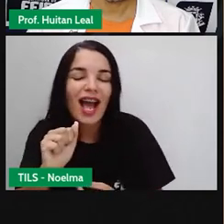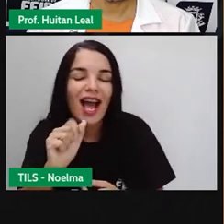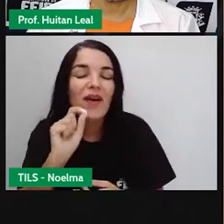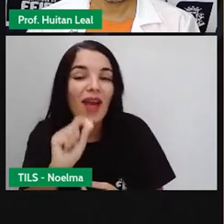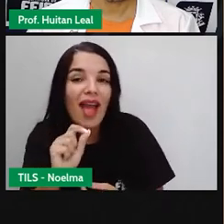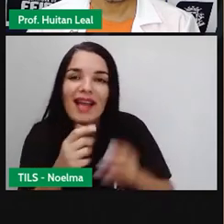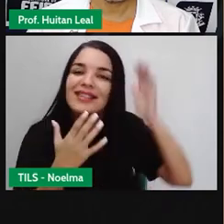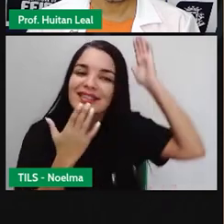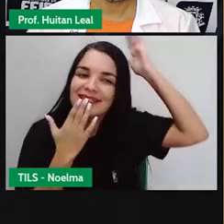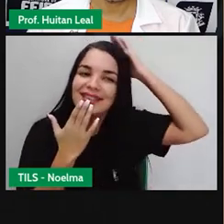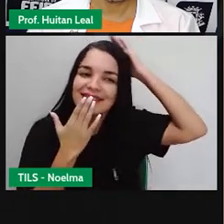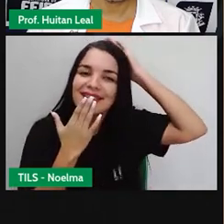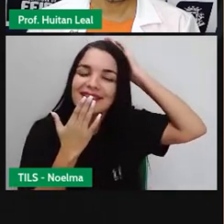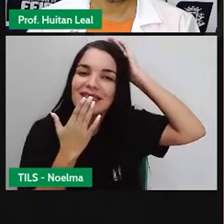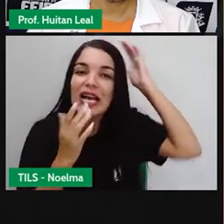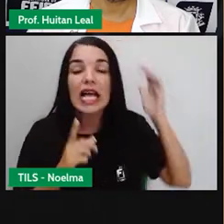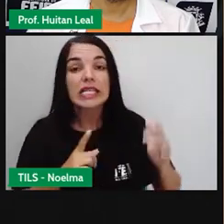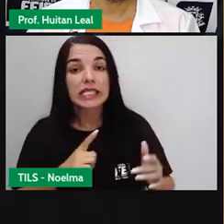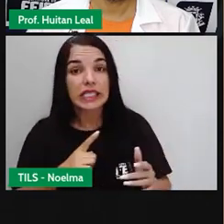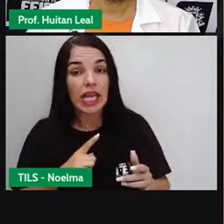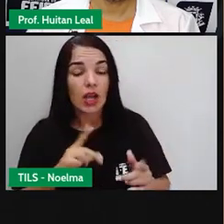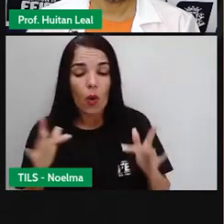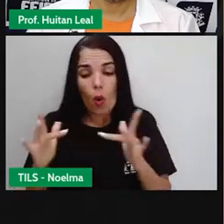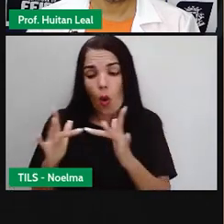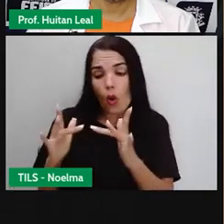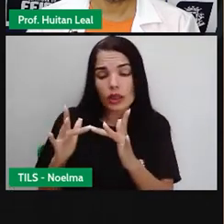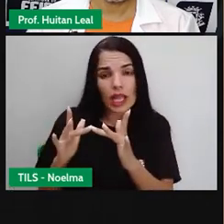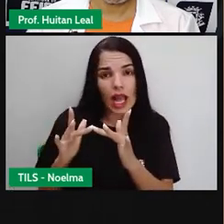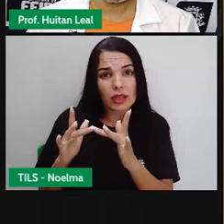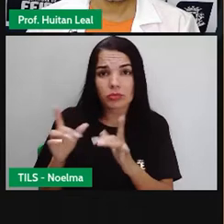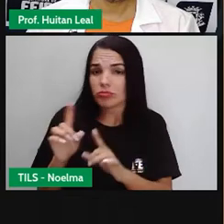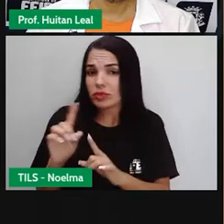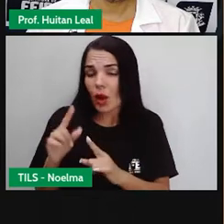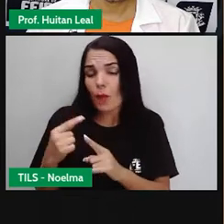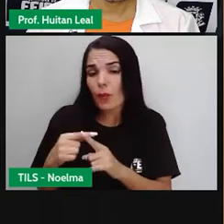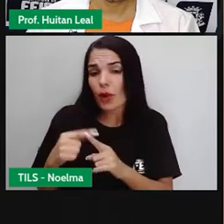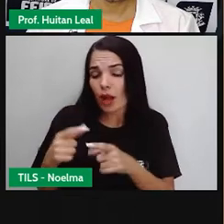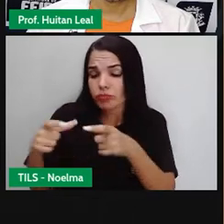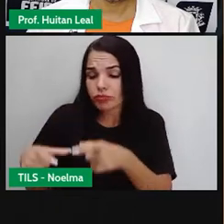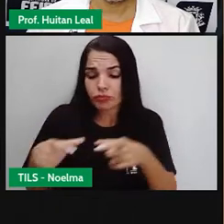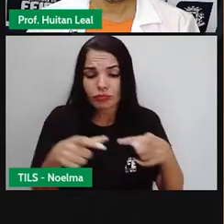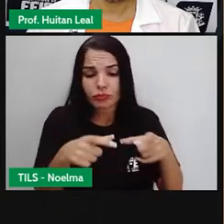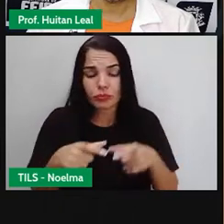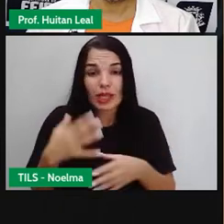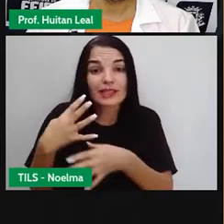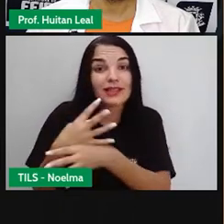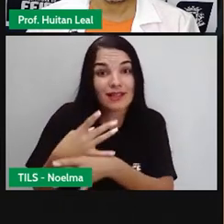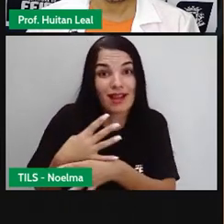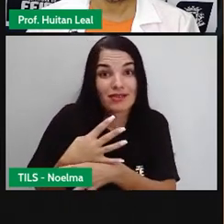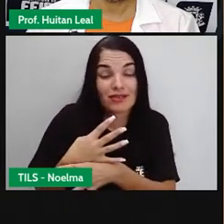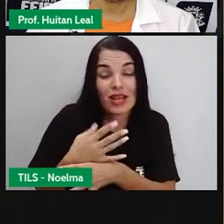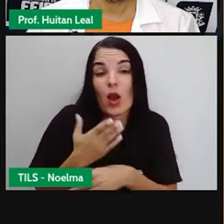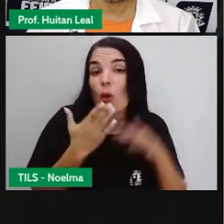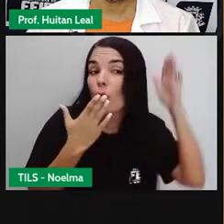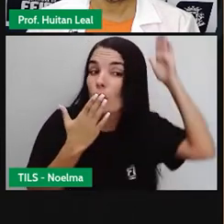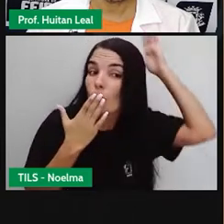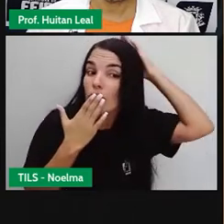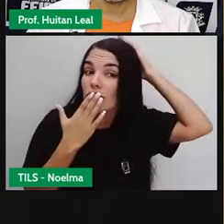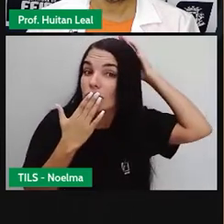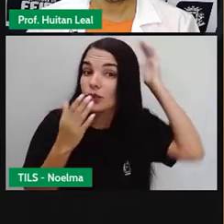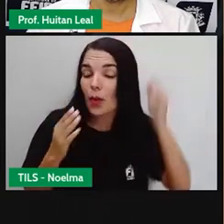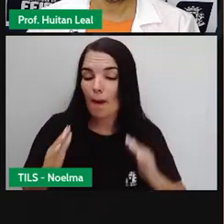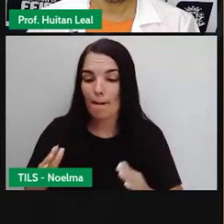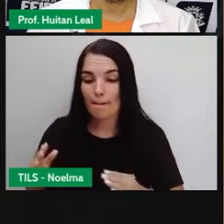podemos não ter um contato direto, porque estamos situados, nós moramos na cidade. Mas, na